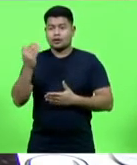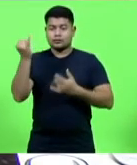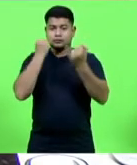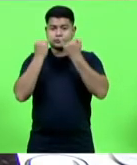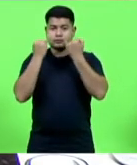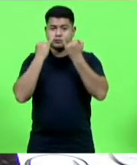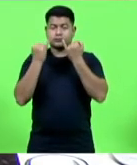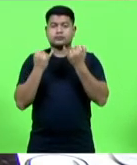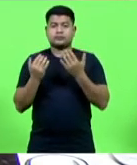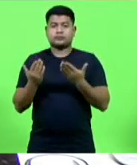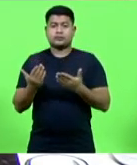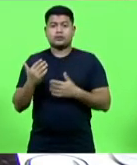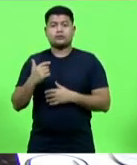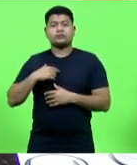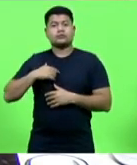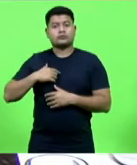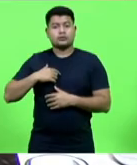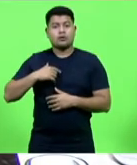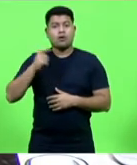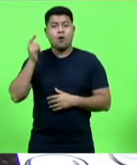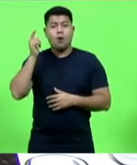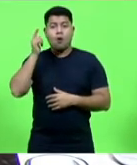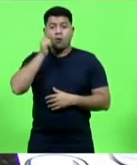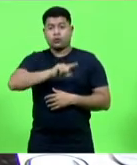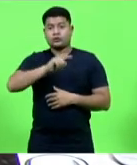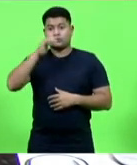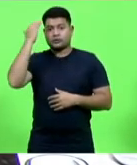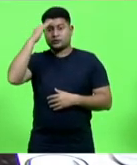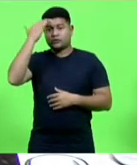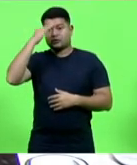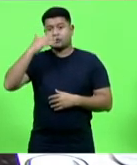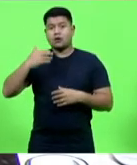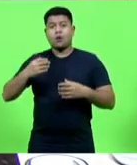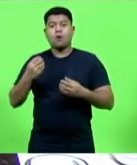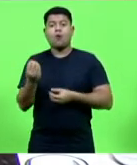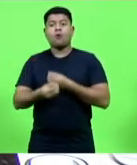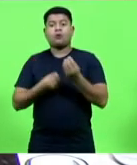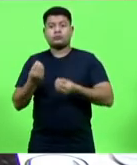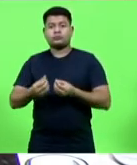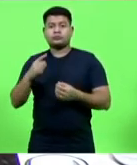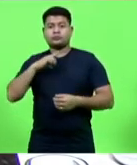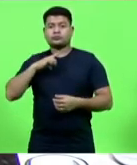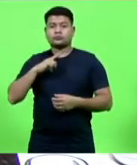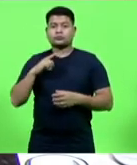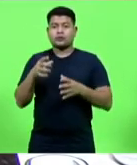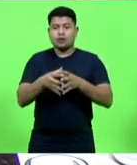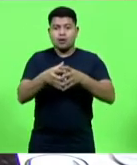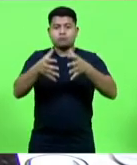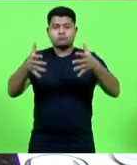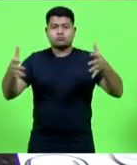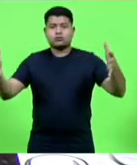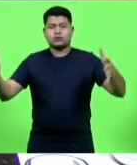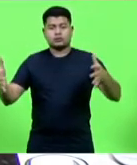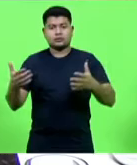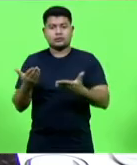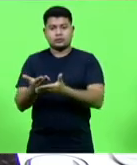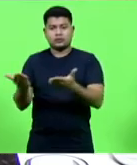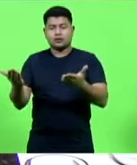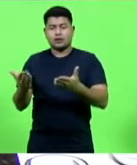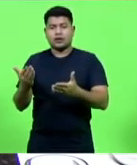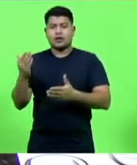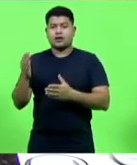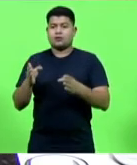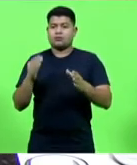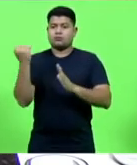para que a possa saber quando é que de fato de direito nós vamos ter a ampliação desse programa de acesso à internet,